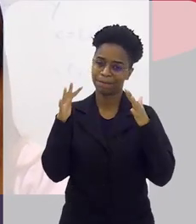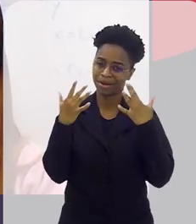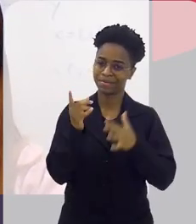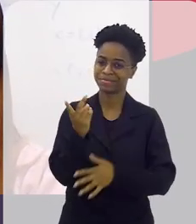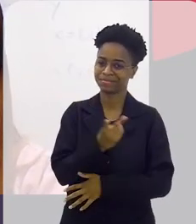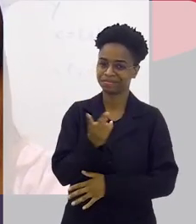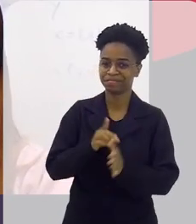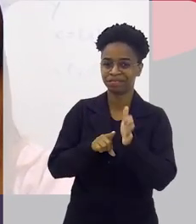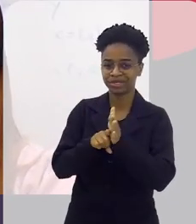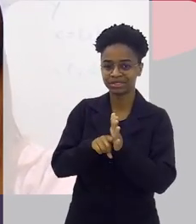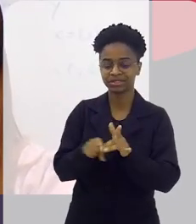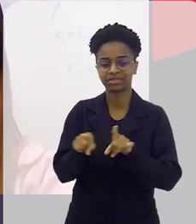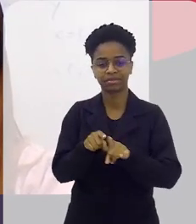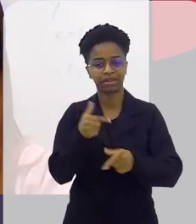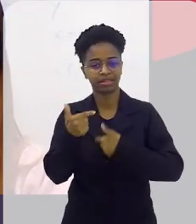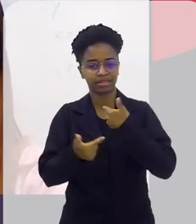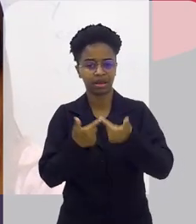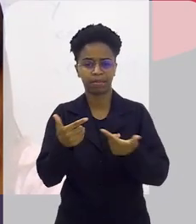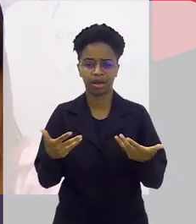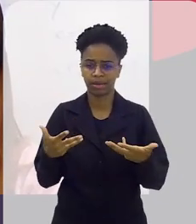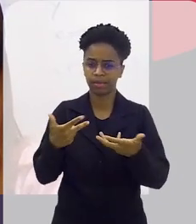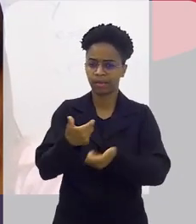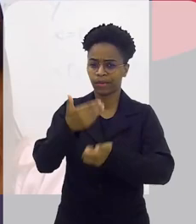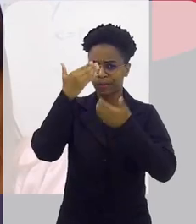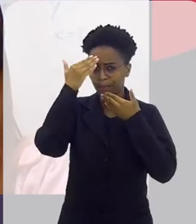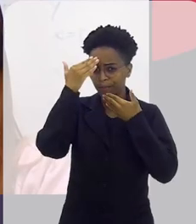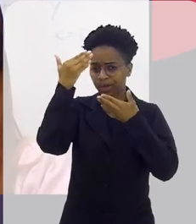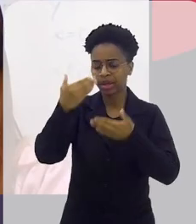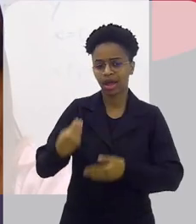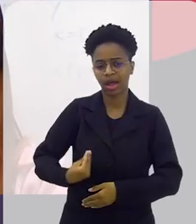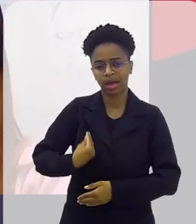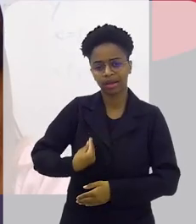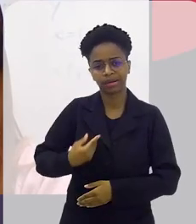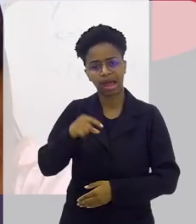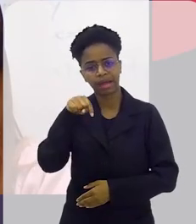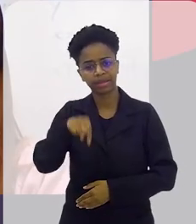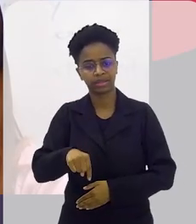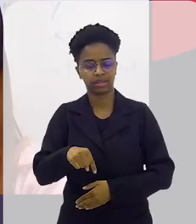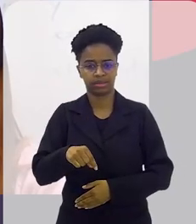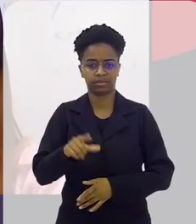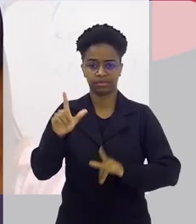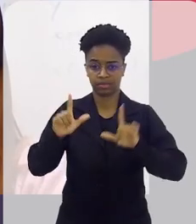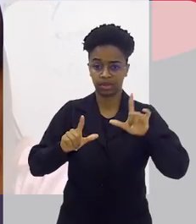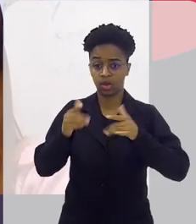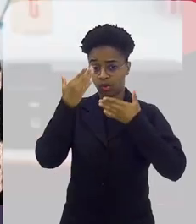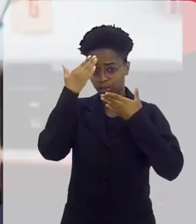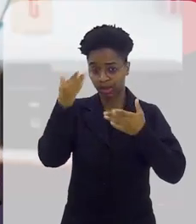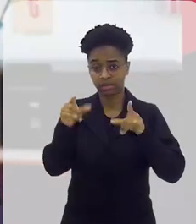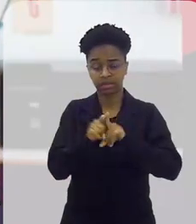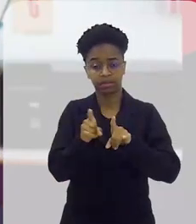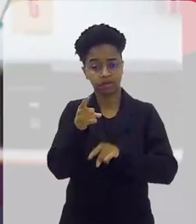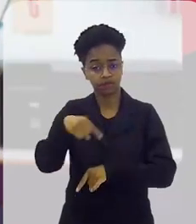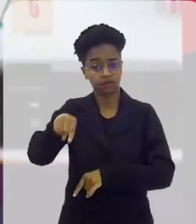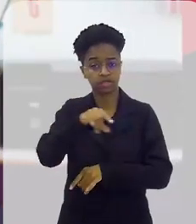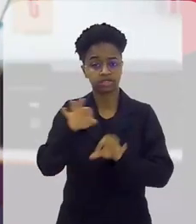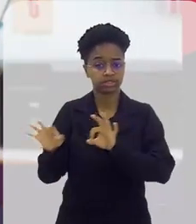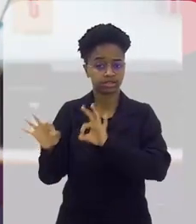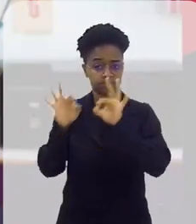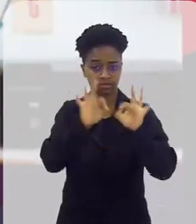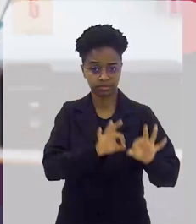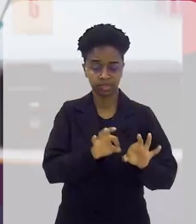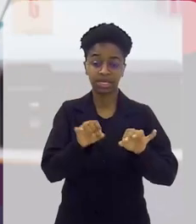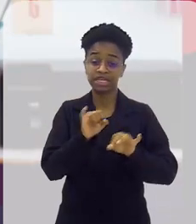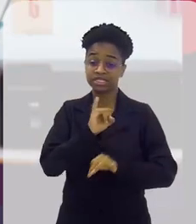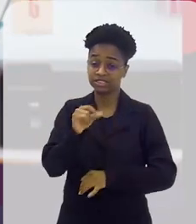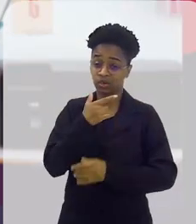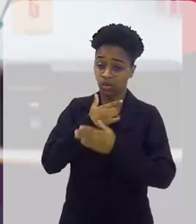pesquisa de vocês, pelo trabalho que vocês desenvolvem. Muito obrigada pela participação aqui no programa. Obrigada também a você que